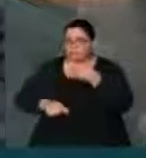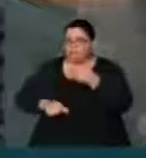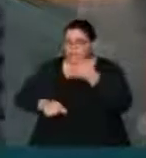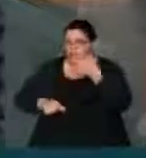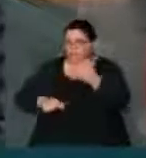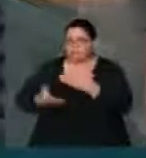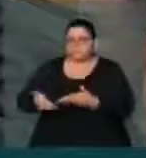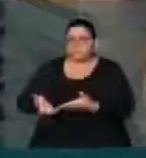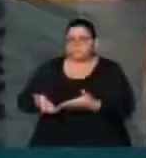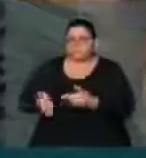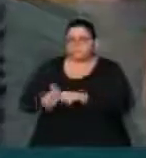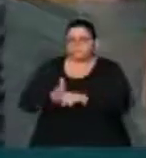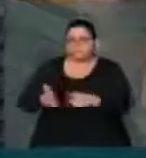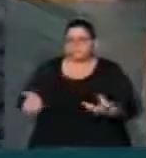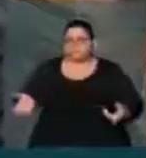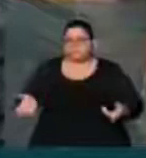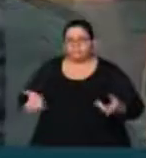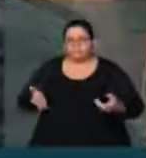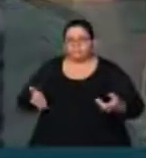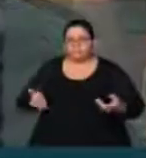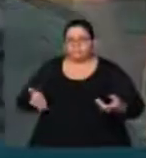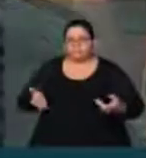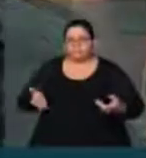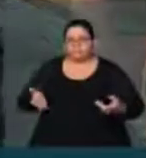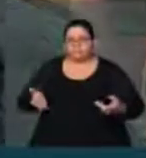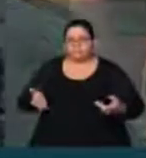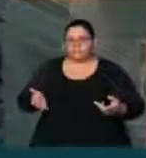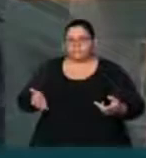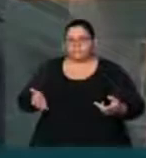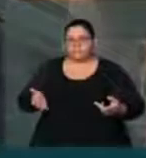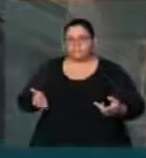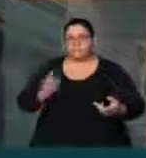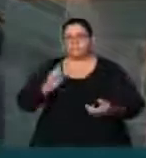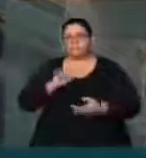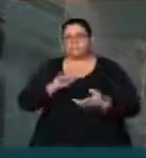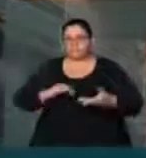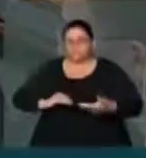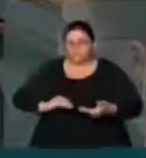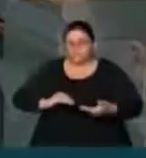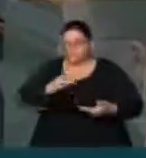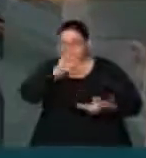quem há de respeitar a lei se o parlamento brasileiro não respeita a lei?